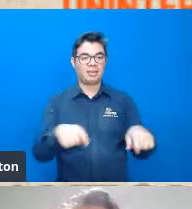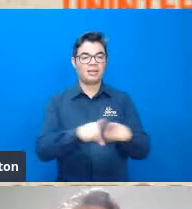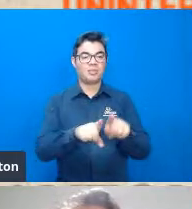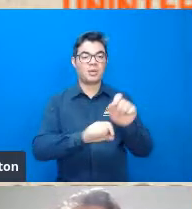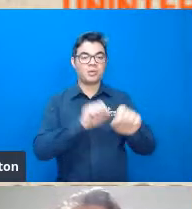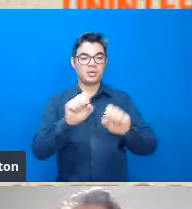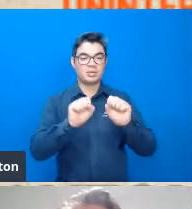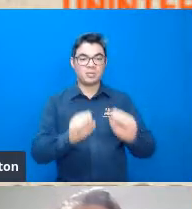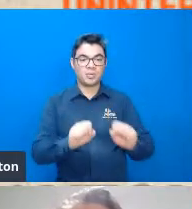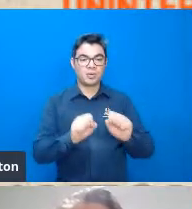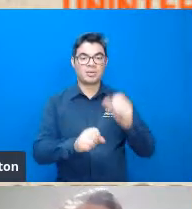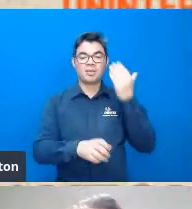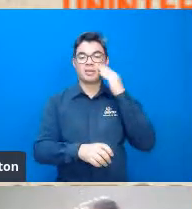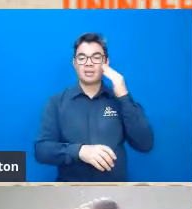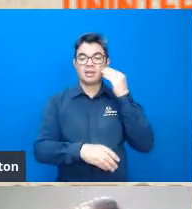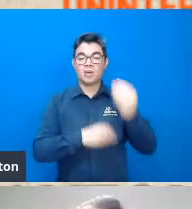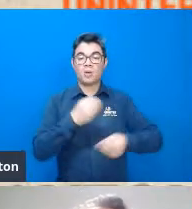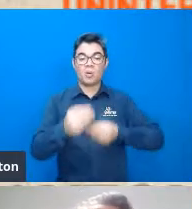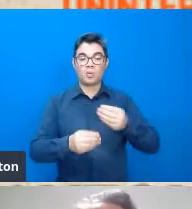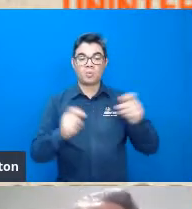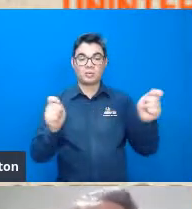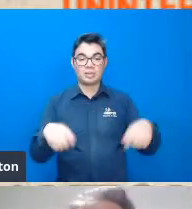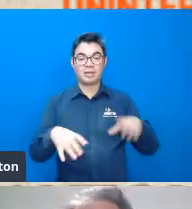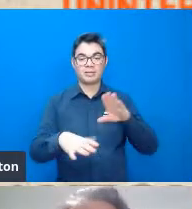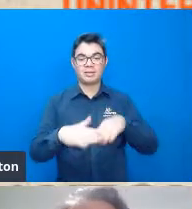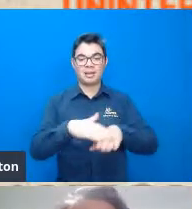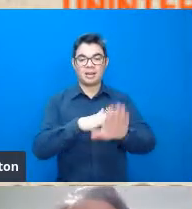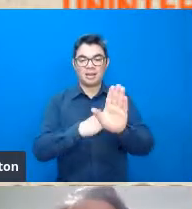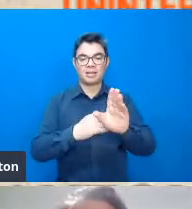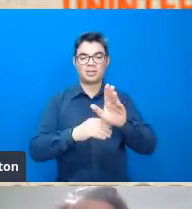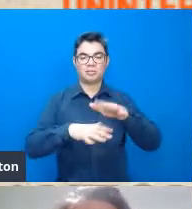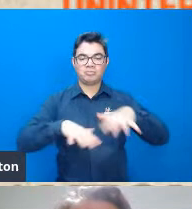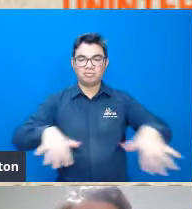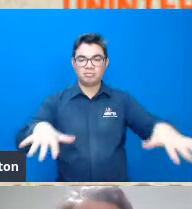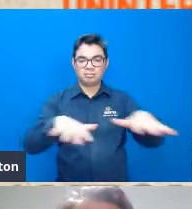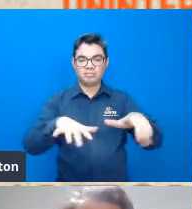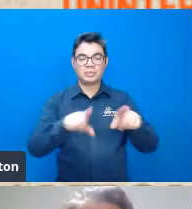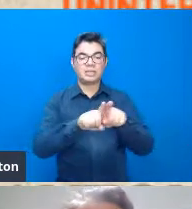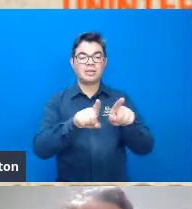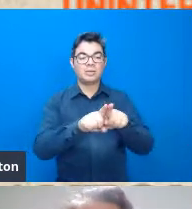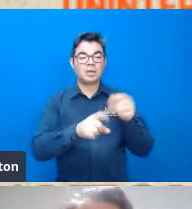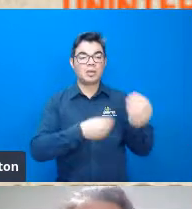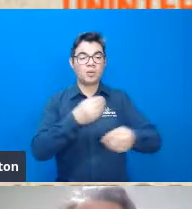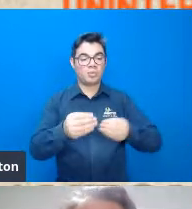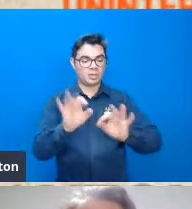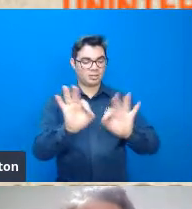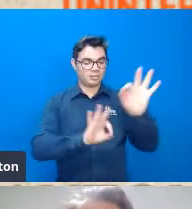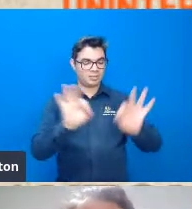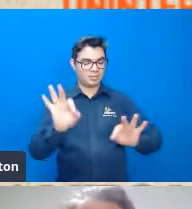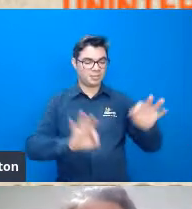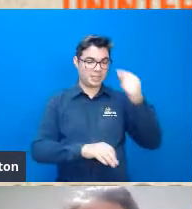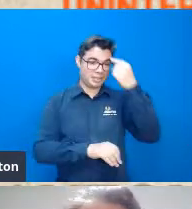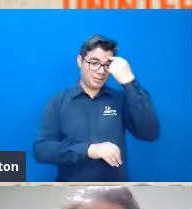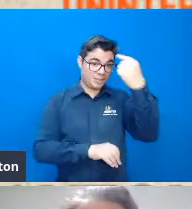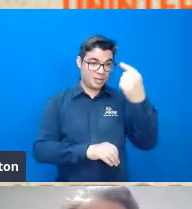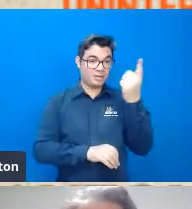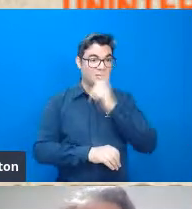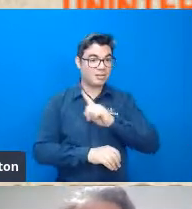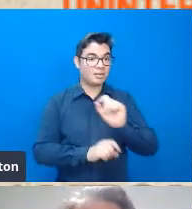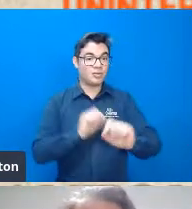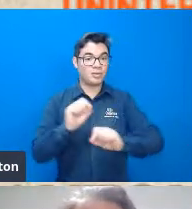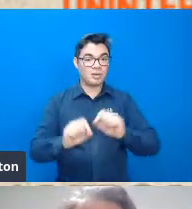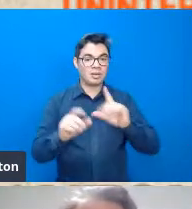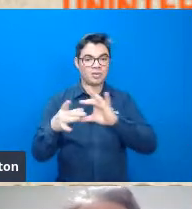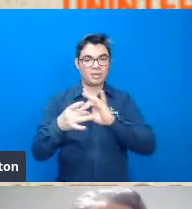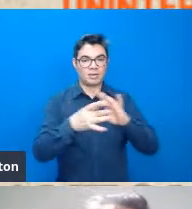a gente pode, então, entender como que ele estava inserido nesse universo e como que ele moldou o seu pensamento a partir desse